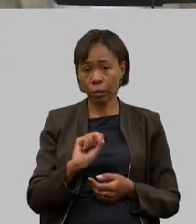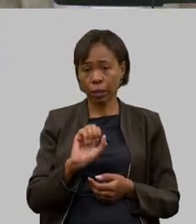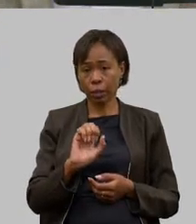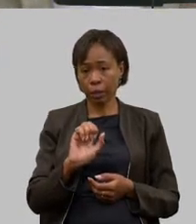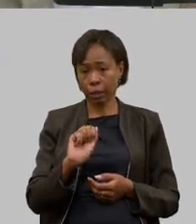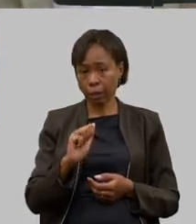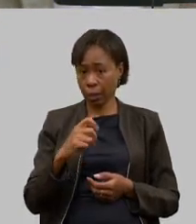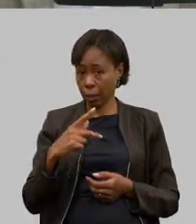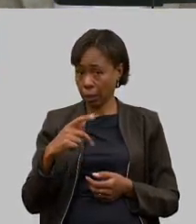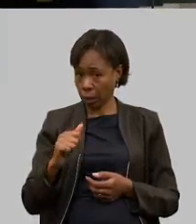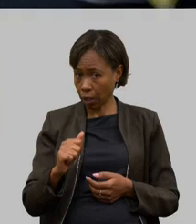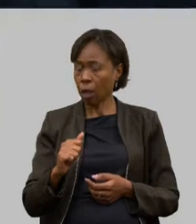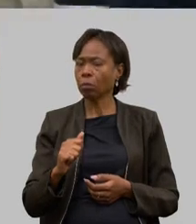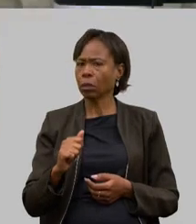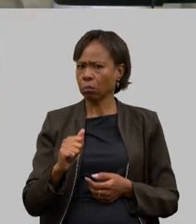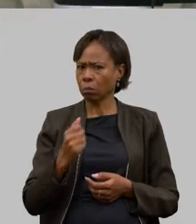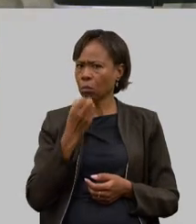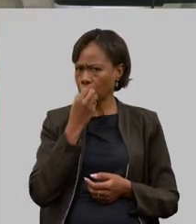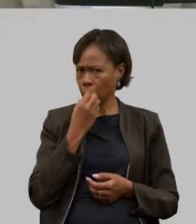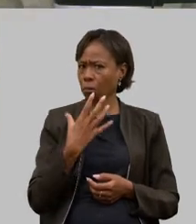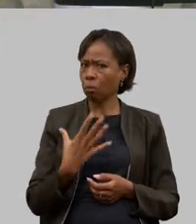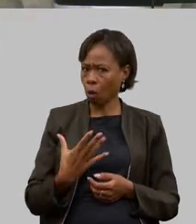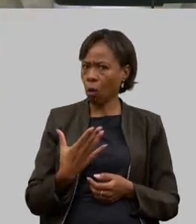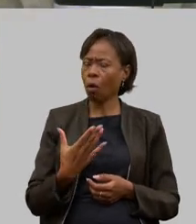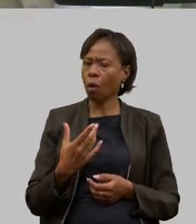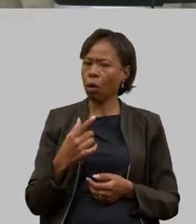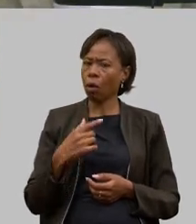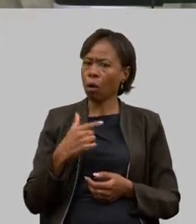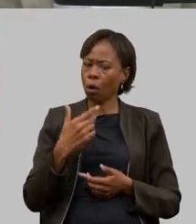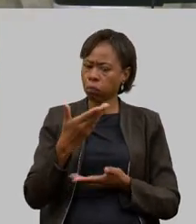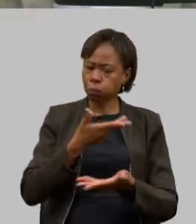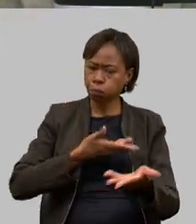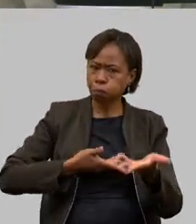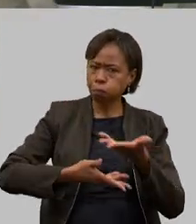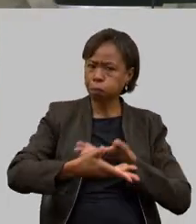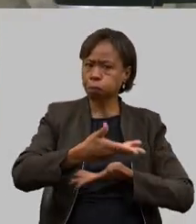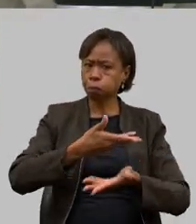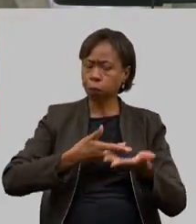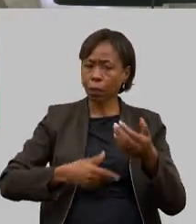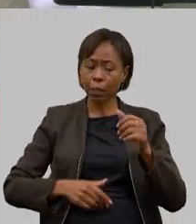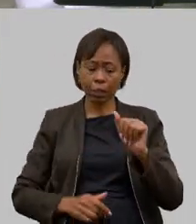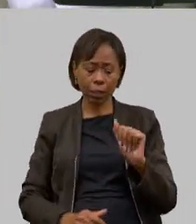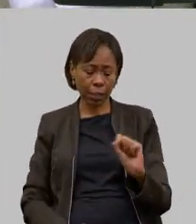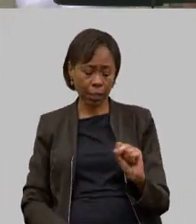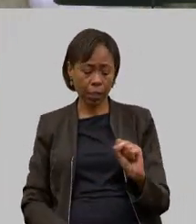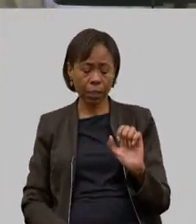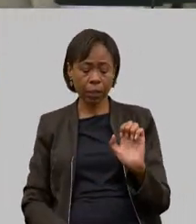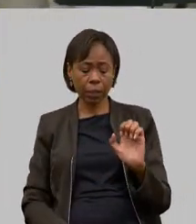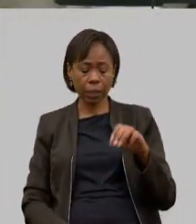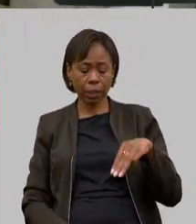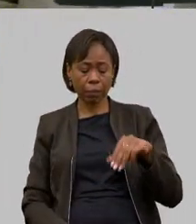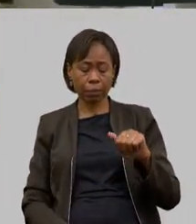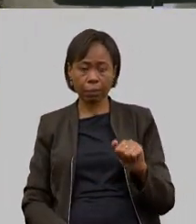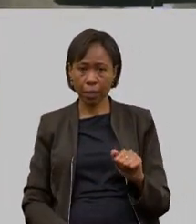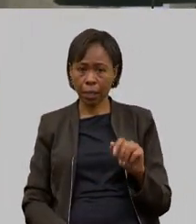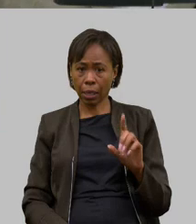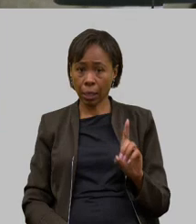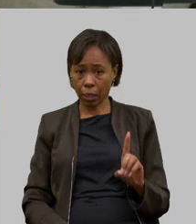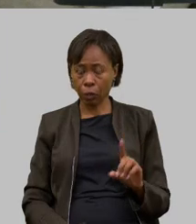muito bem essa interlocução junto com a CEMAD quando